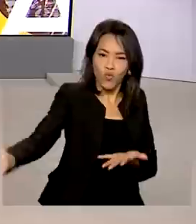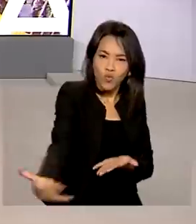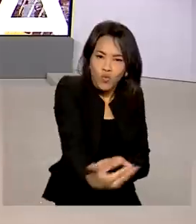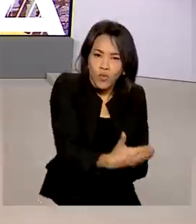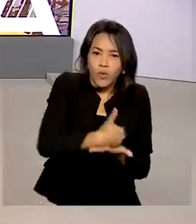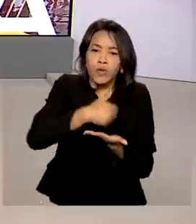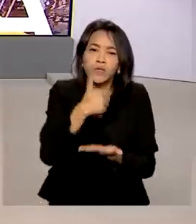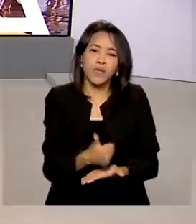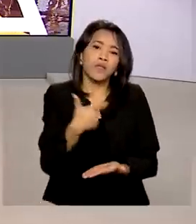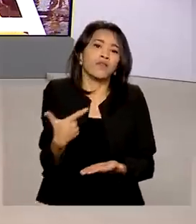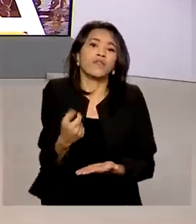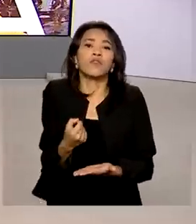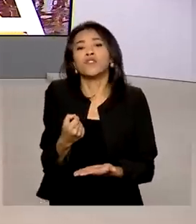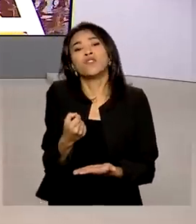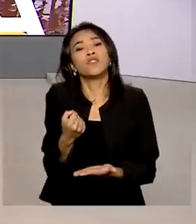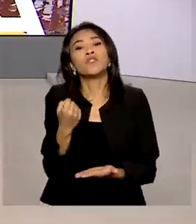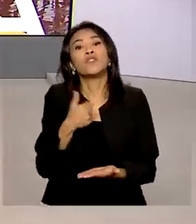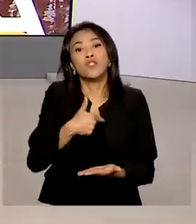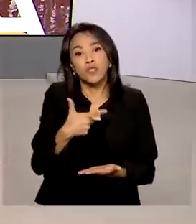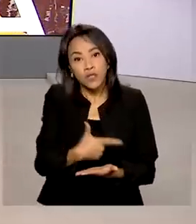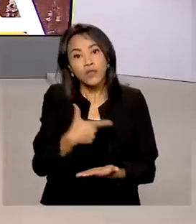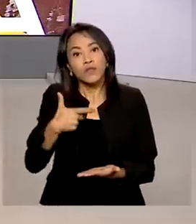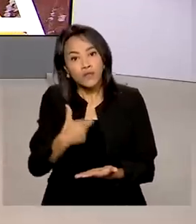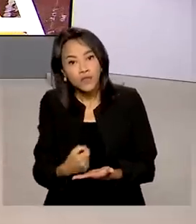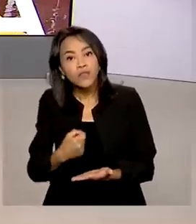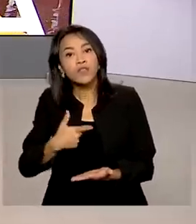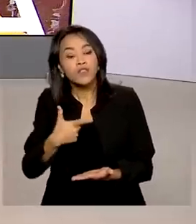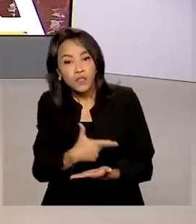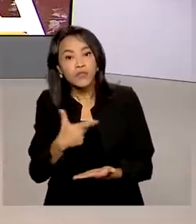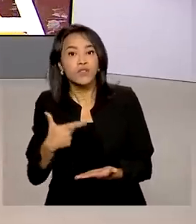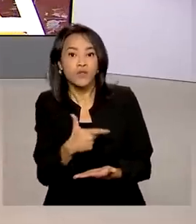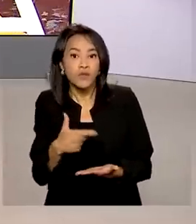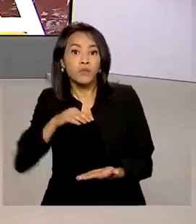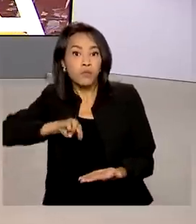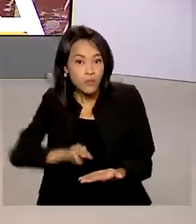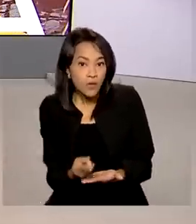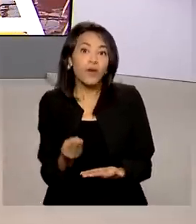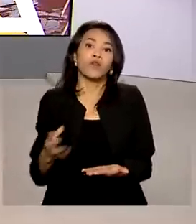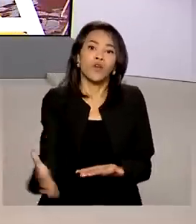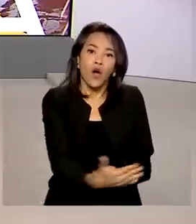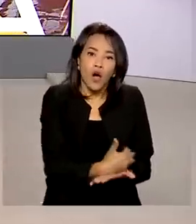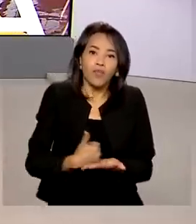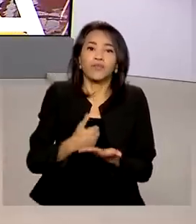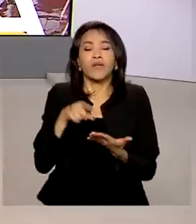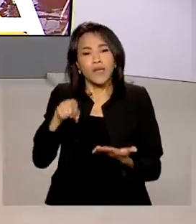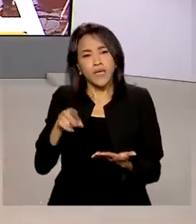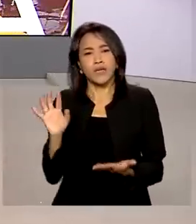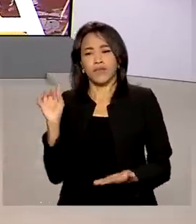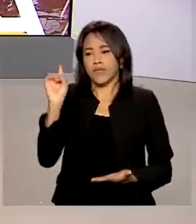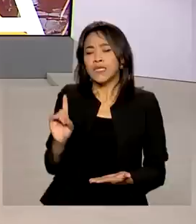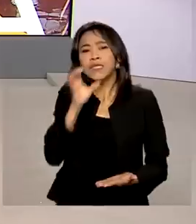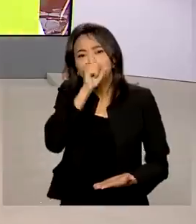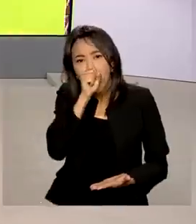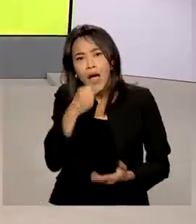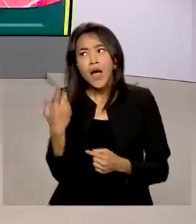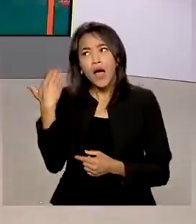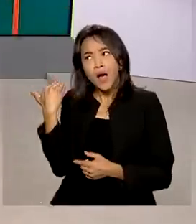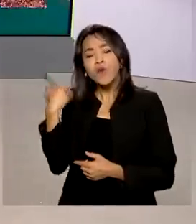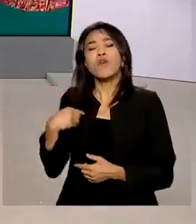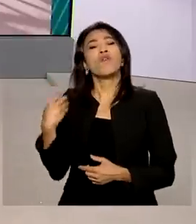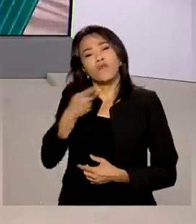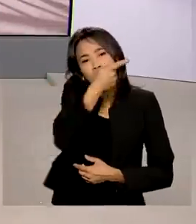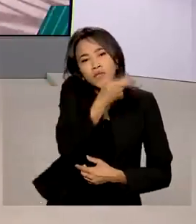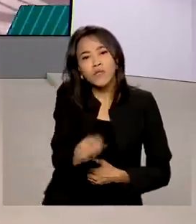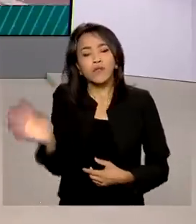de toneladas do grão nesta safra. E no sábado, o presidente Jair Bolsonaro visitou a Feira Nacional da Soja, a Fena